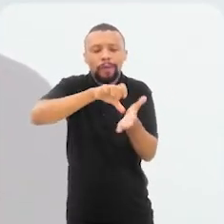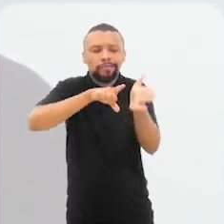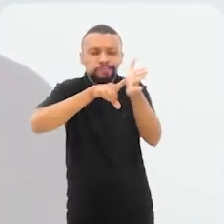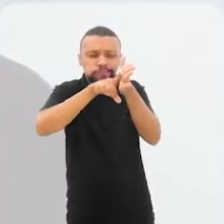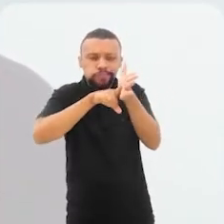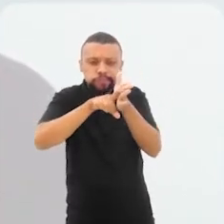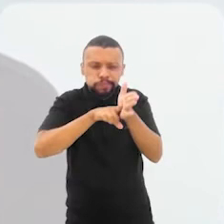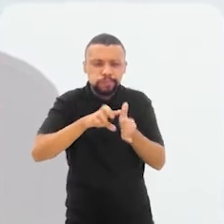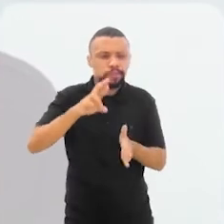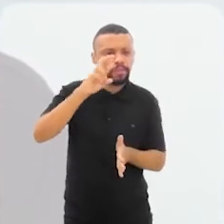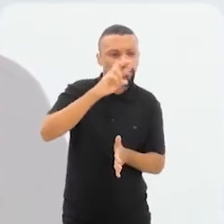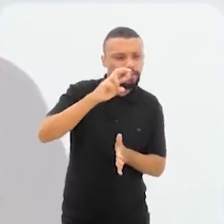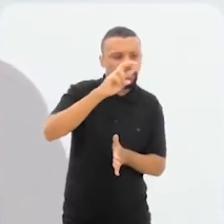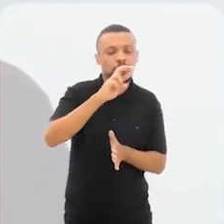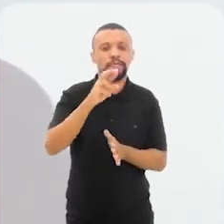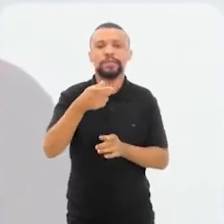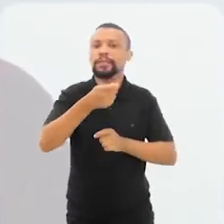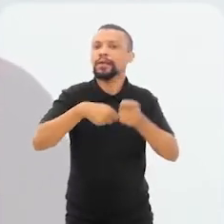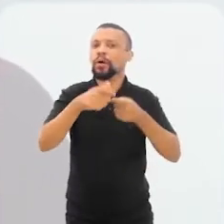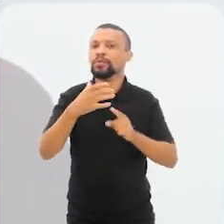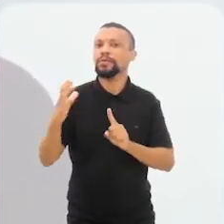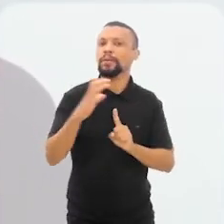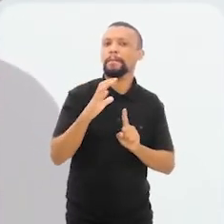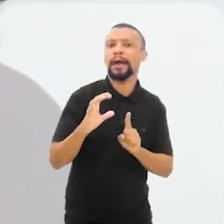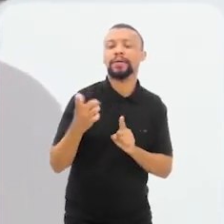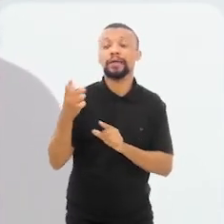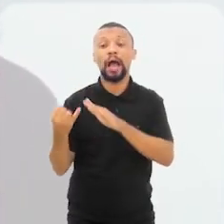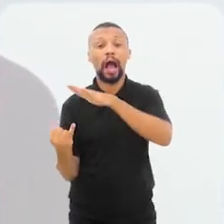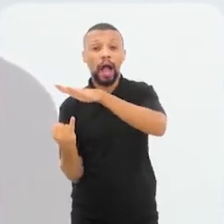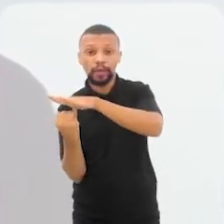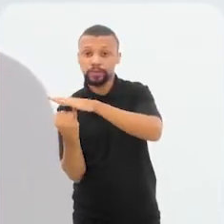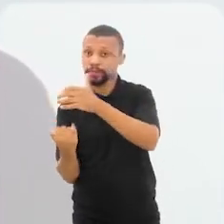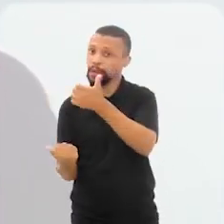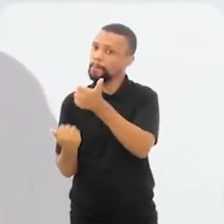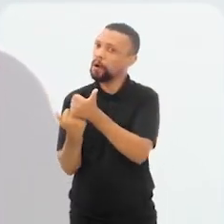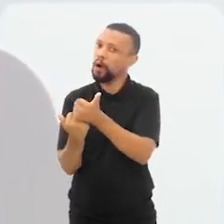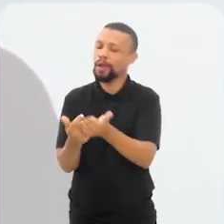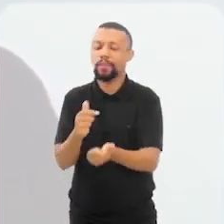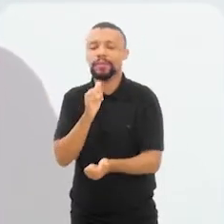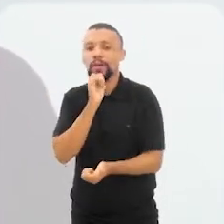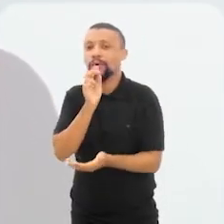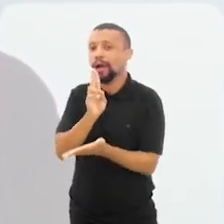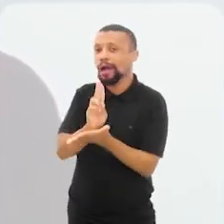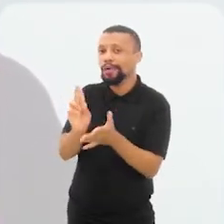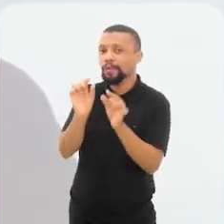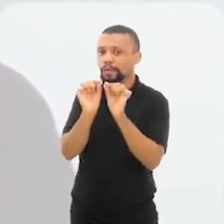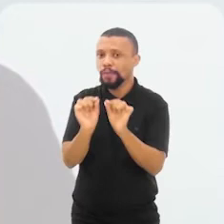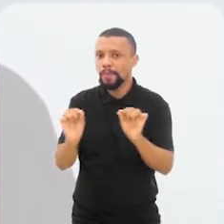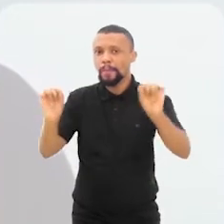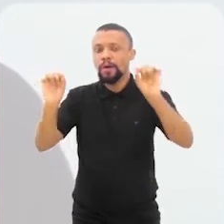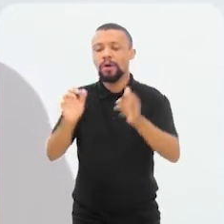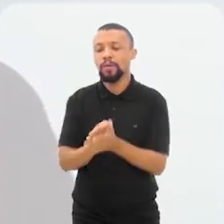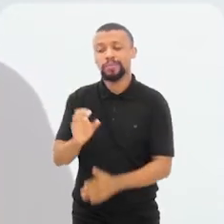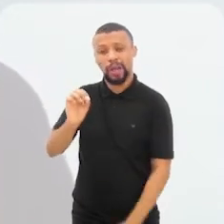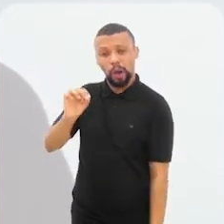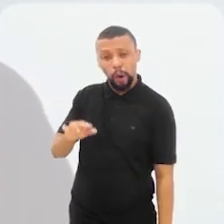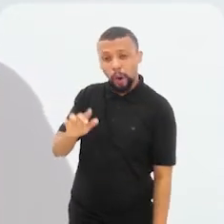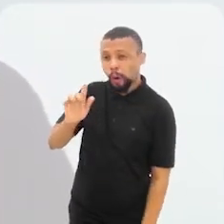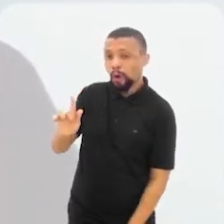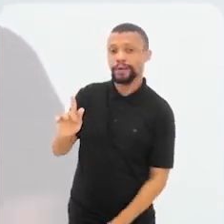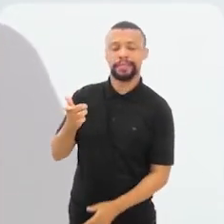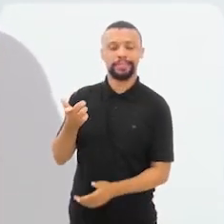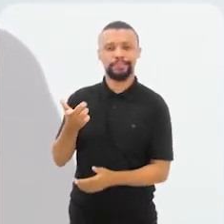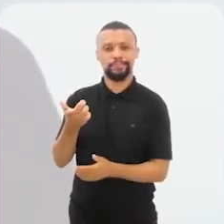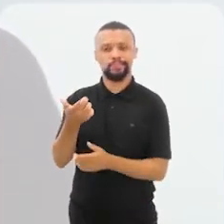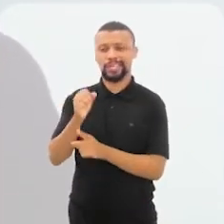ver os negócios de impacto e também as instituições que apoiam, sejam elas universidades, organizações não governamentais, enfim,